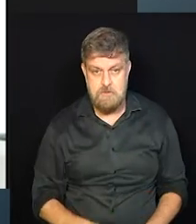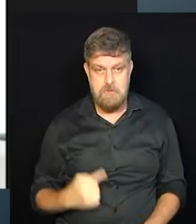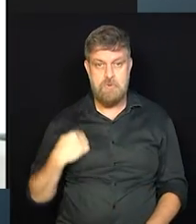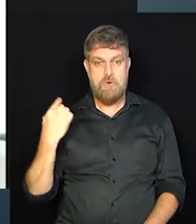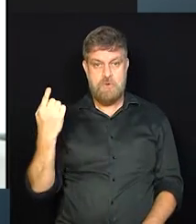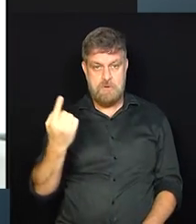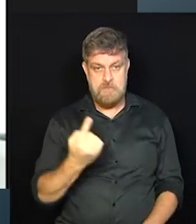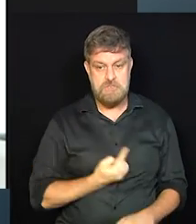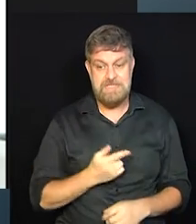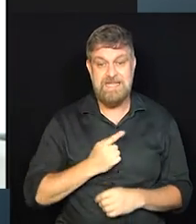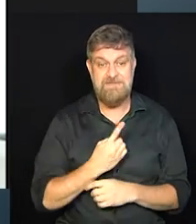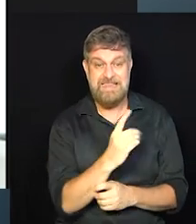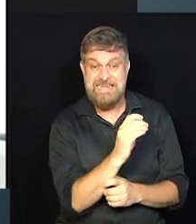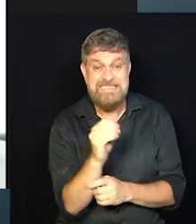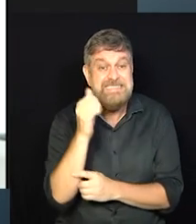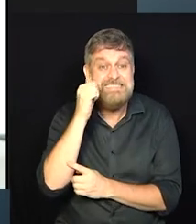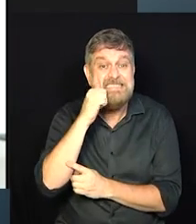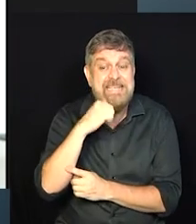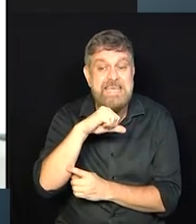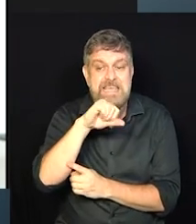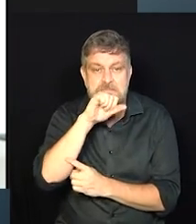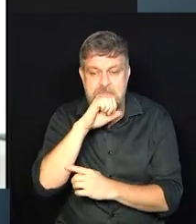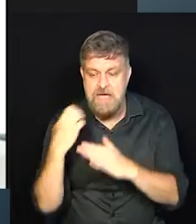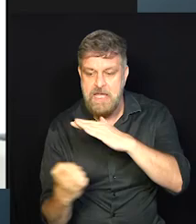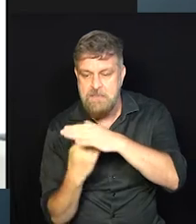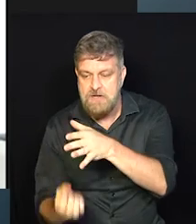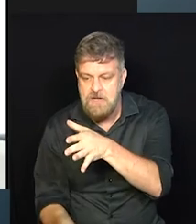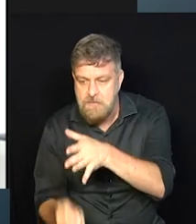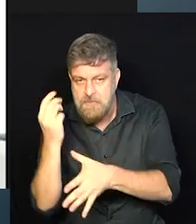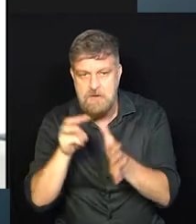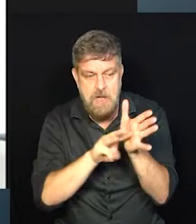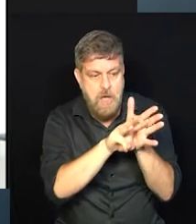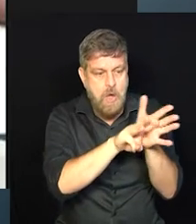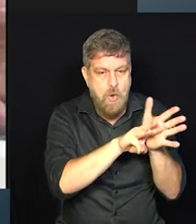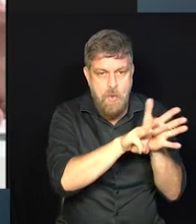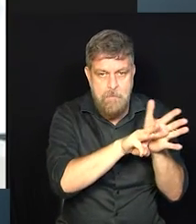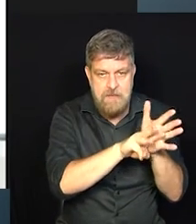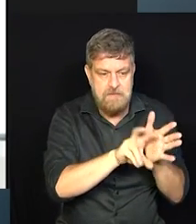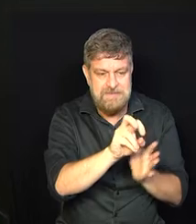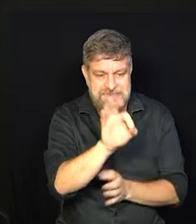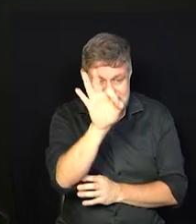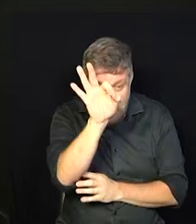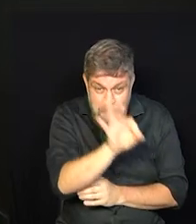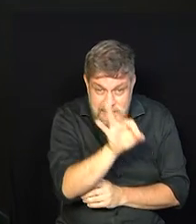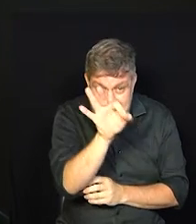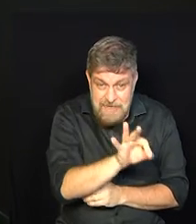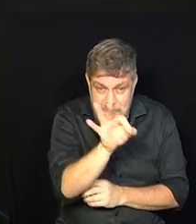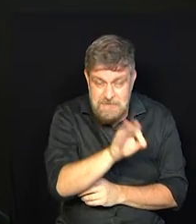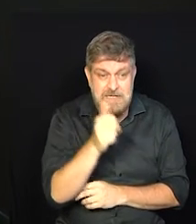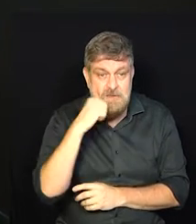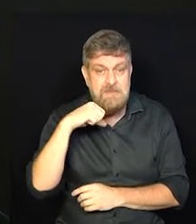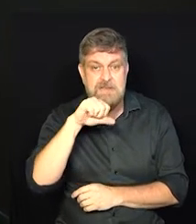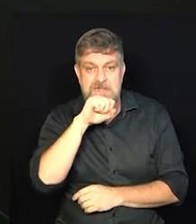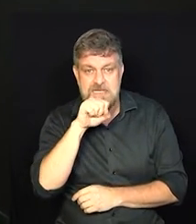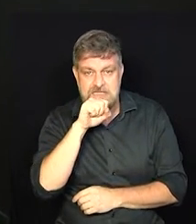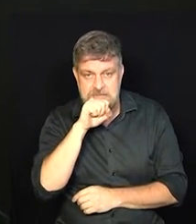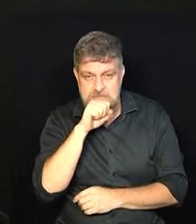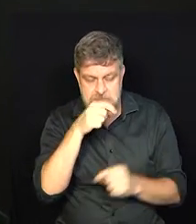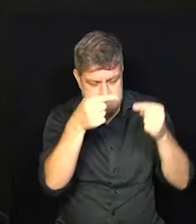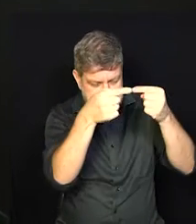quando a gente aplicou em 100 mães empreendedoras, o método funcionou para 50, 50%